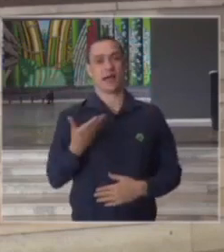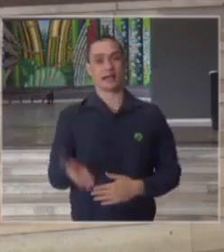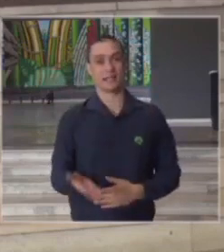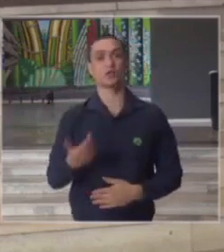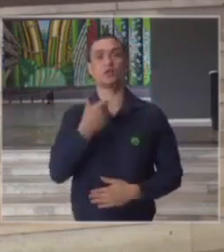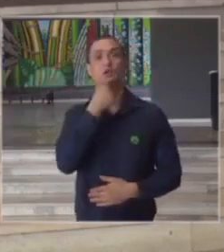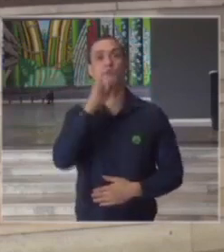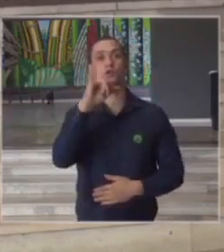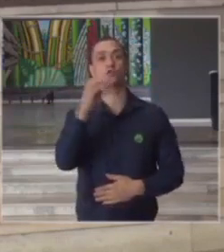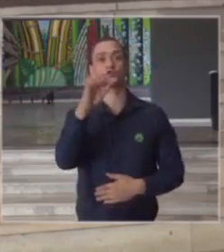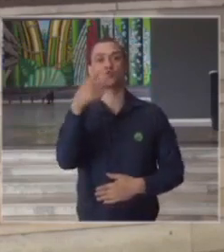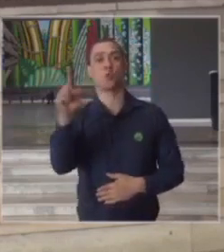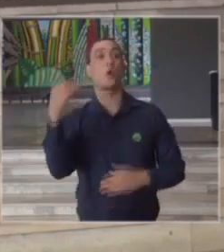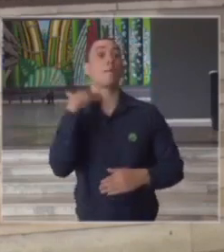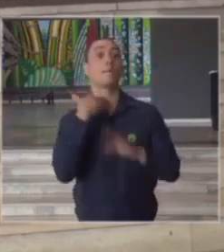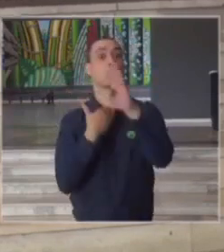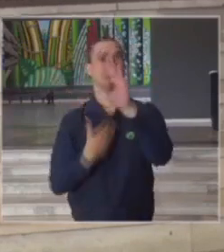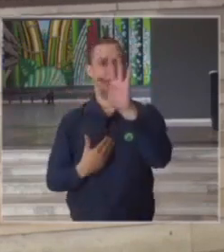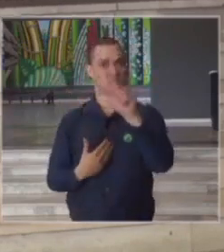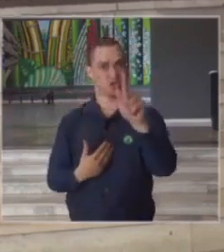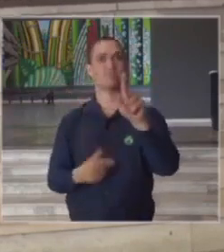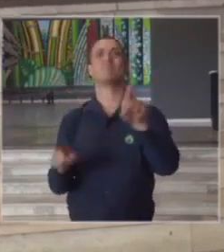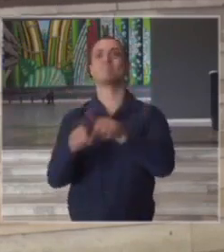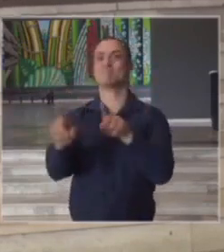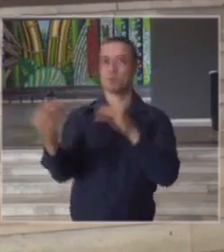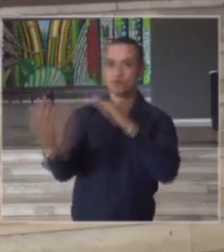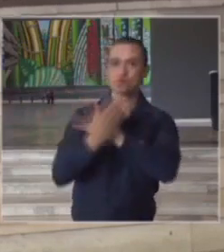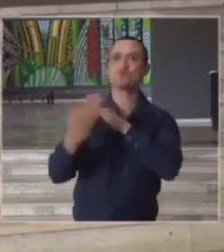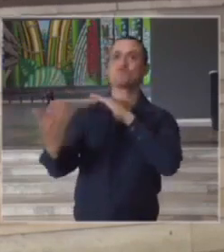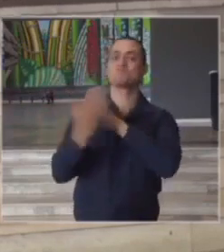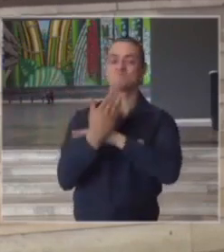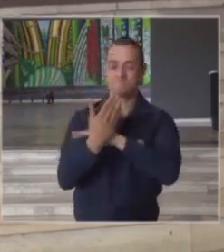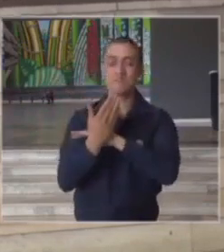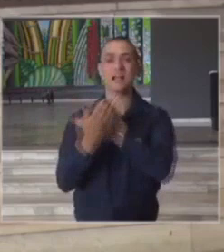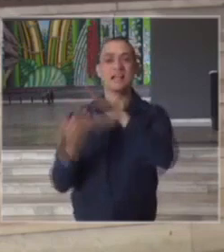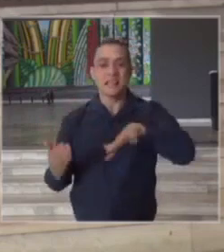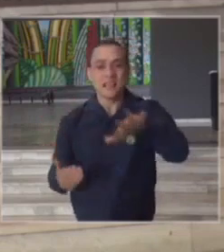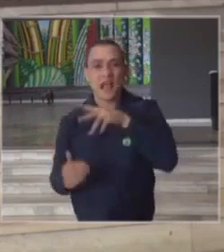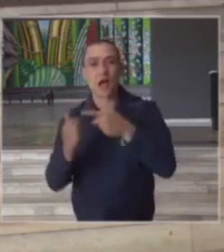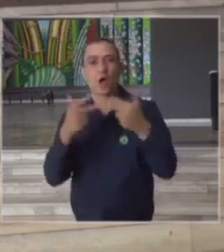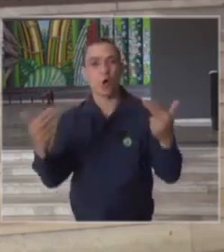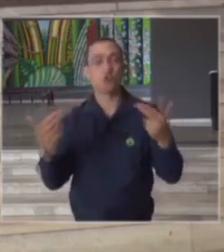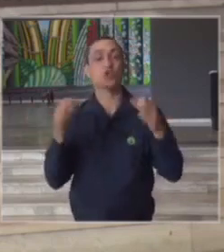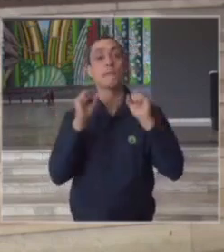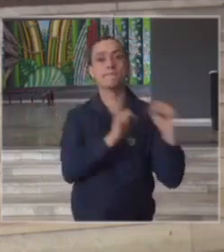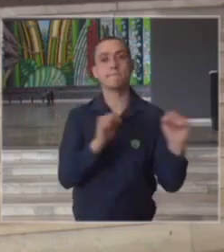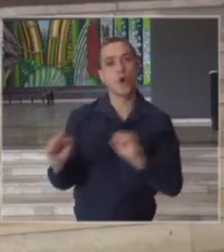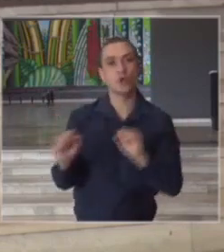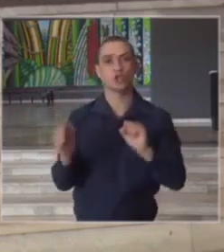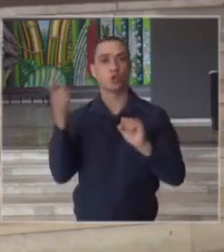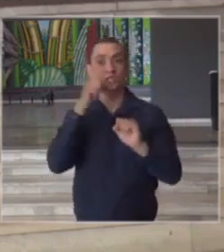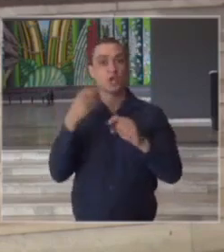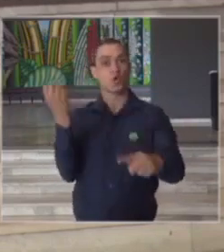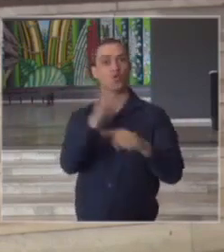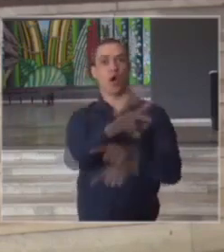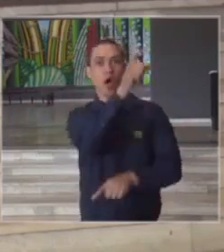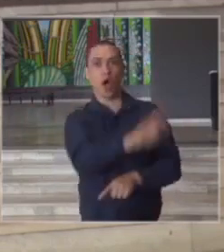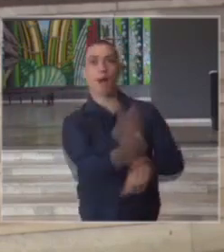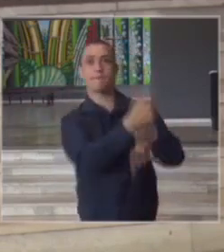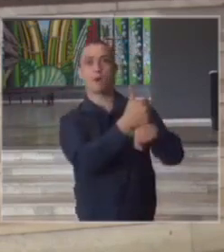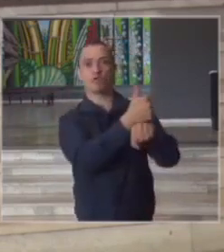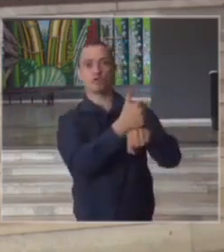Jofre do BTG que também teve uma colaboração muito grande na parte de possibilitar a contratação de